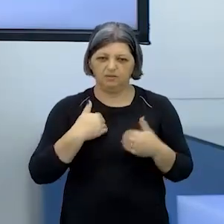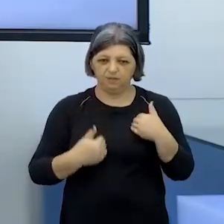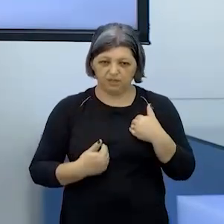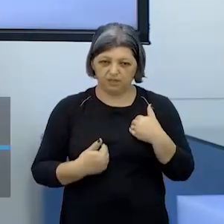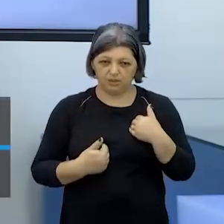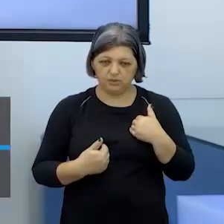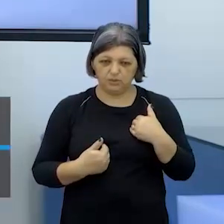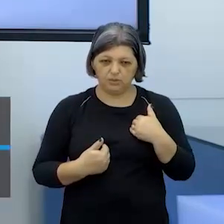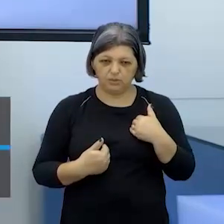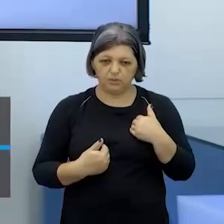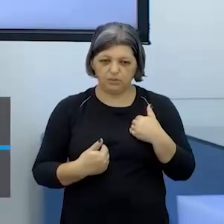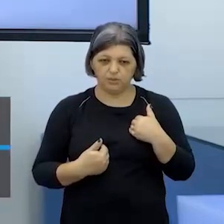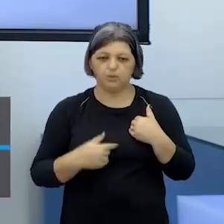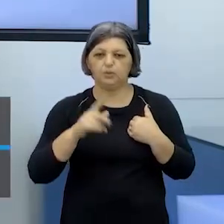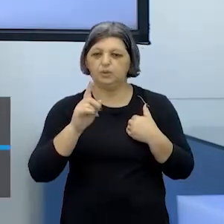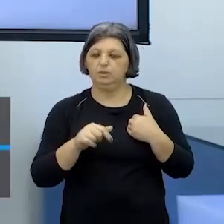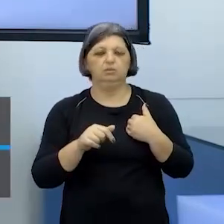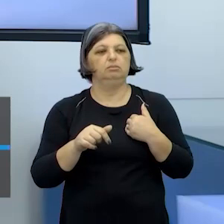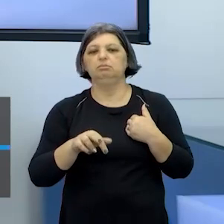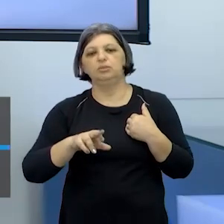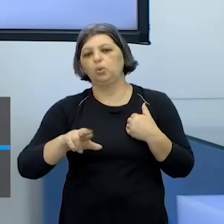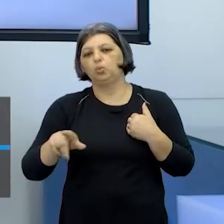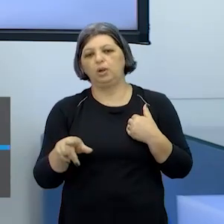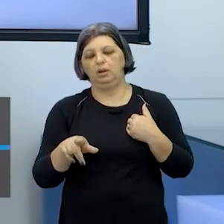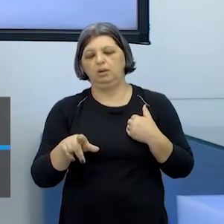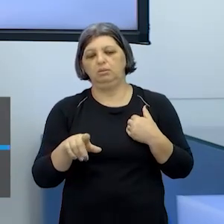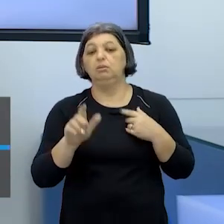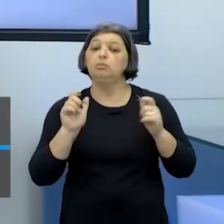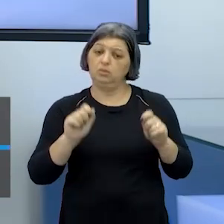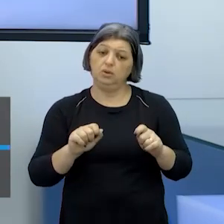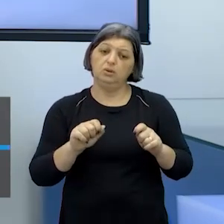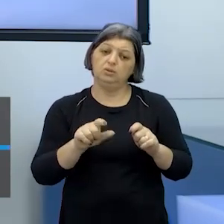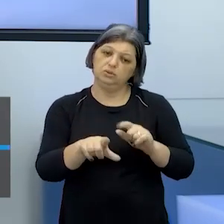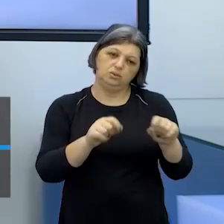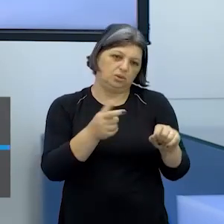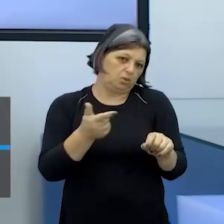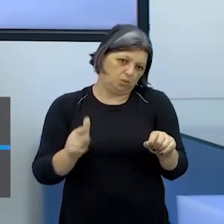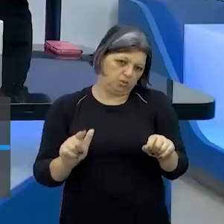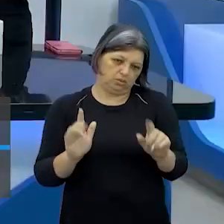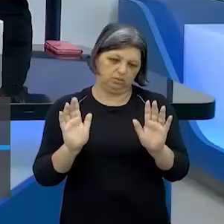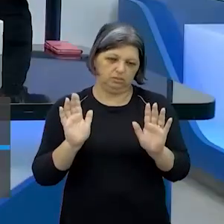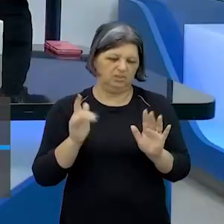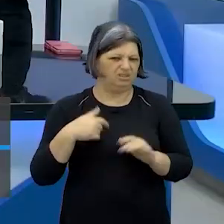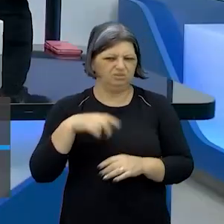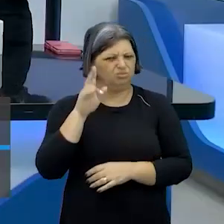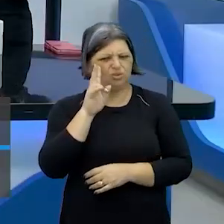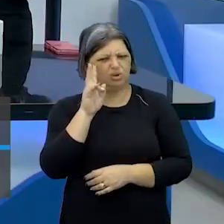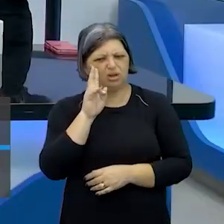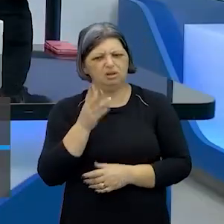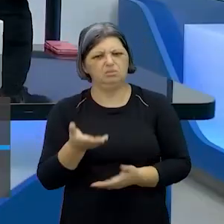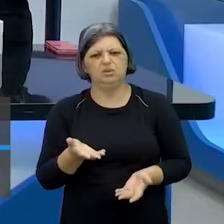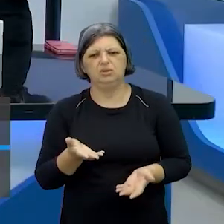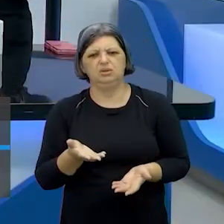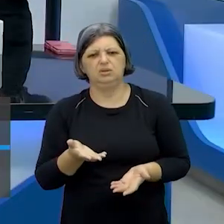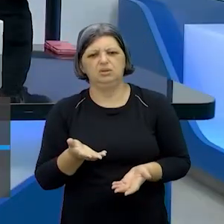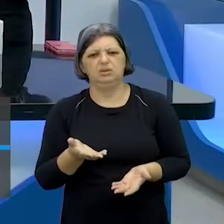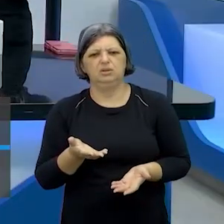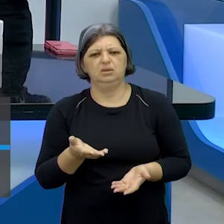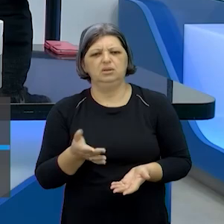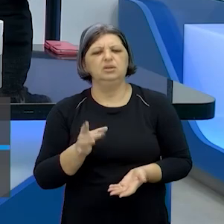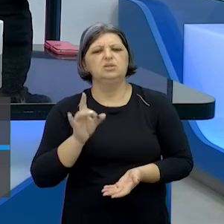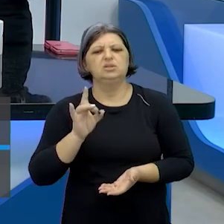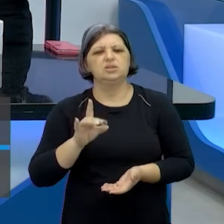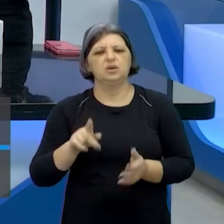escolheu ele ele não tem mas é a gente pode escolher algum personagem que tenha eu não me lembro algum só tirando corcundo de notre